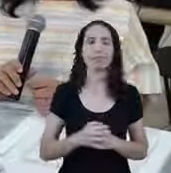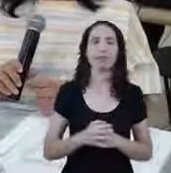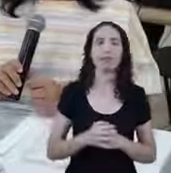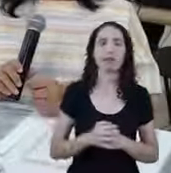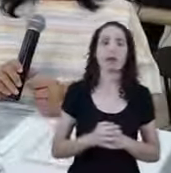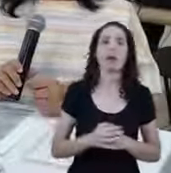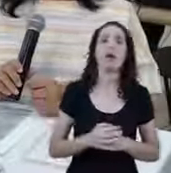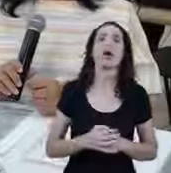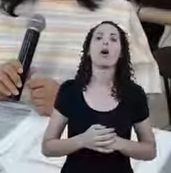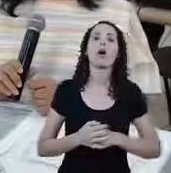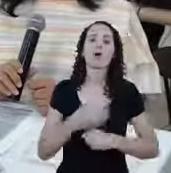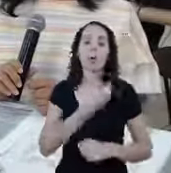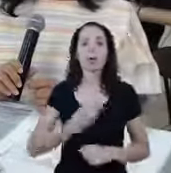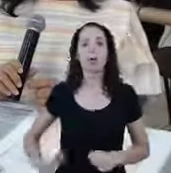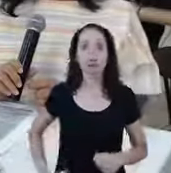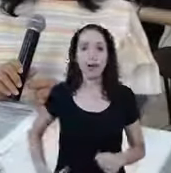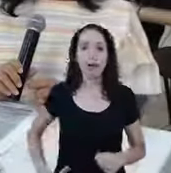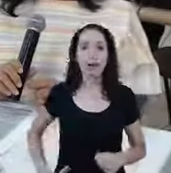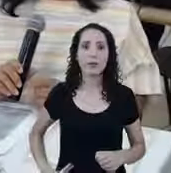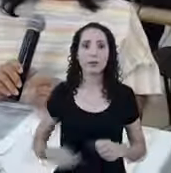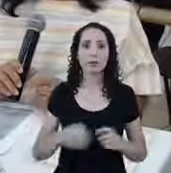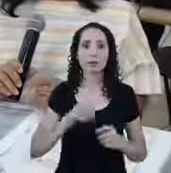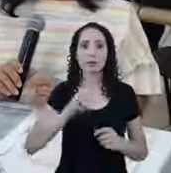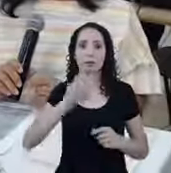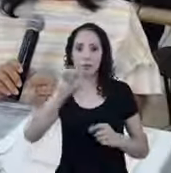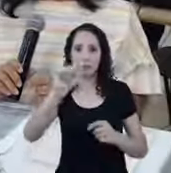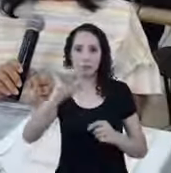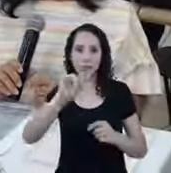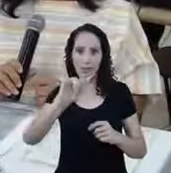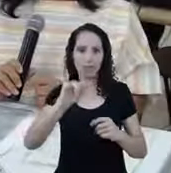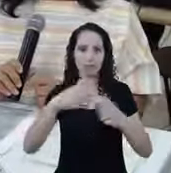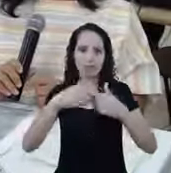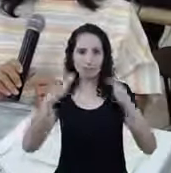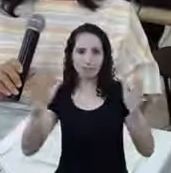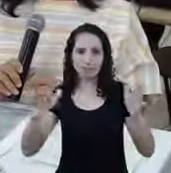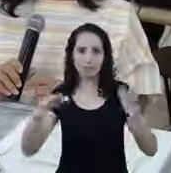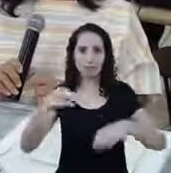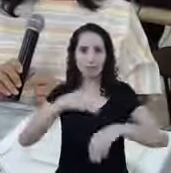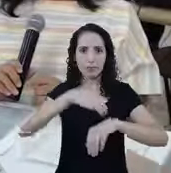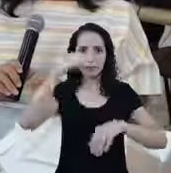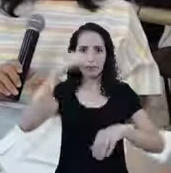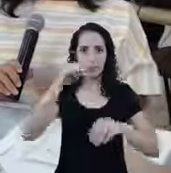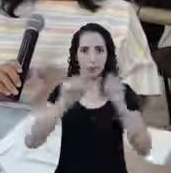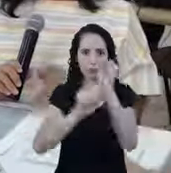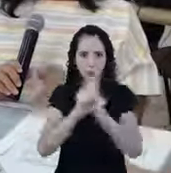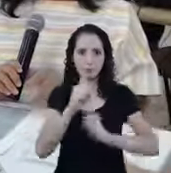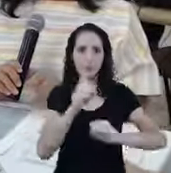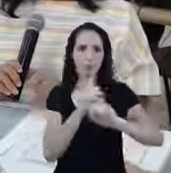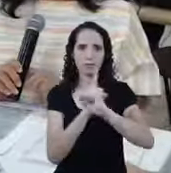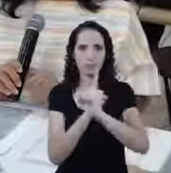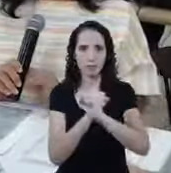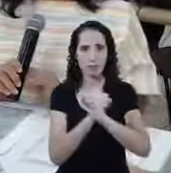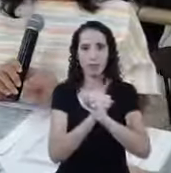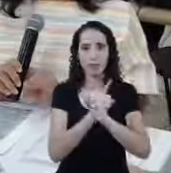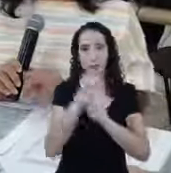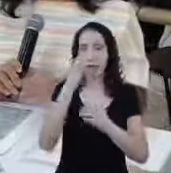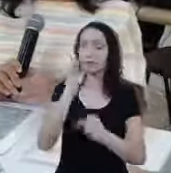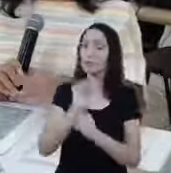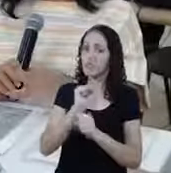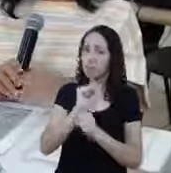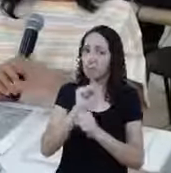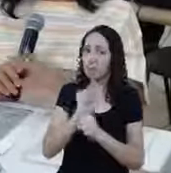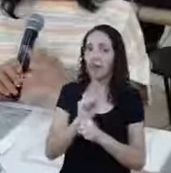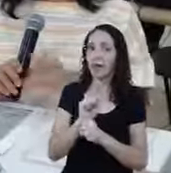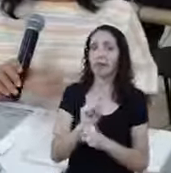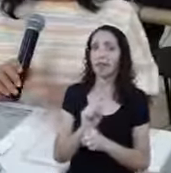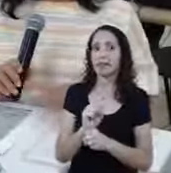Desenvolvimento Social Que é onde Tem o cadastro único Então eu acredito Que será por lá Então aguarde Você